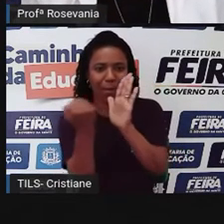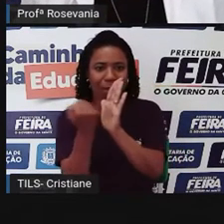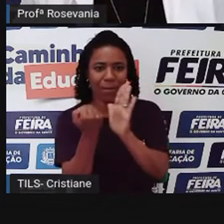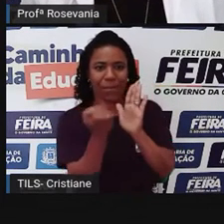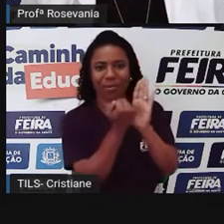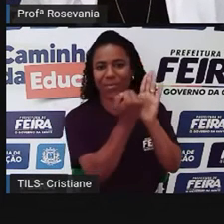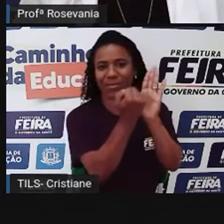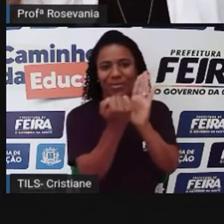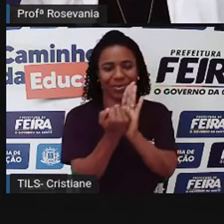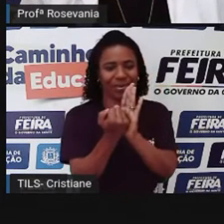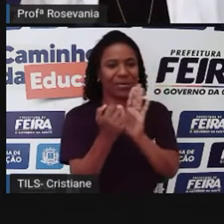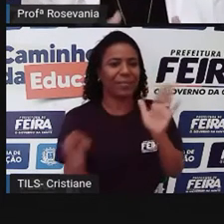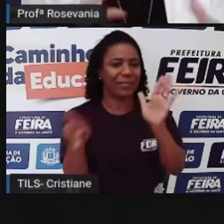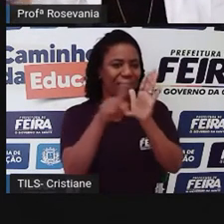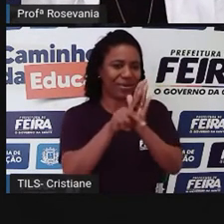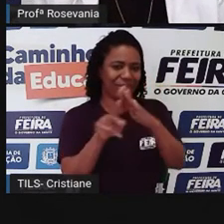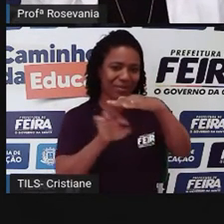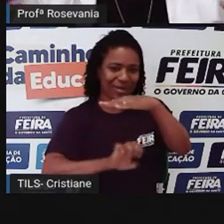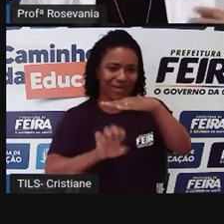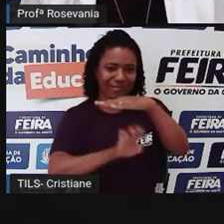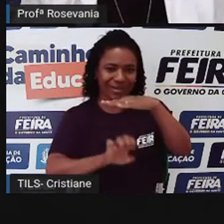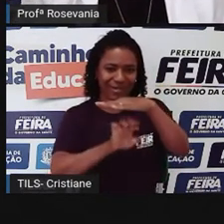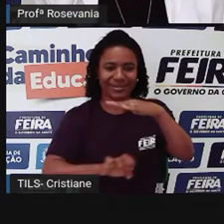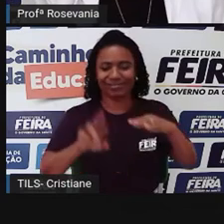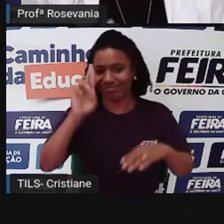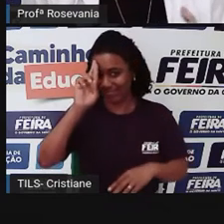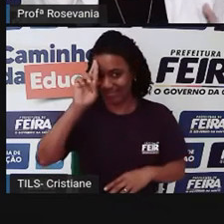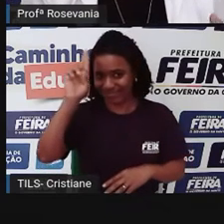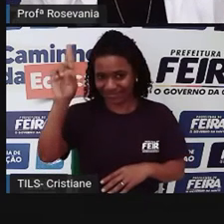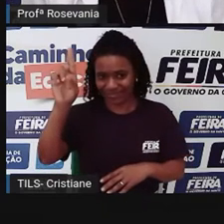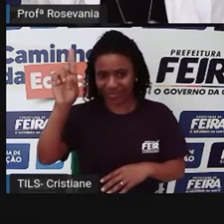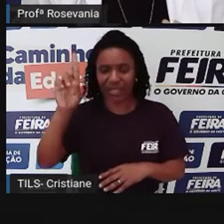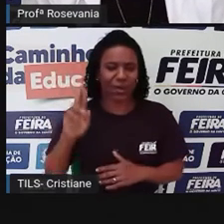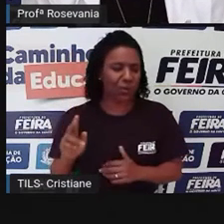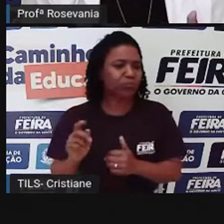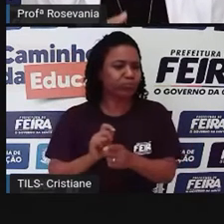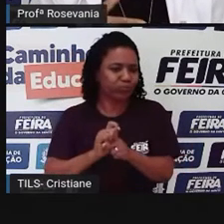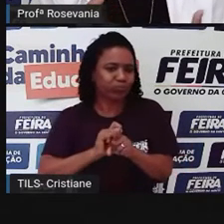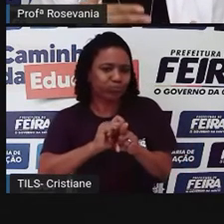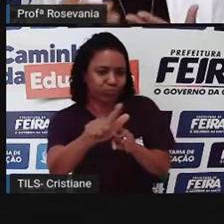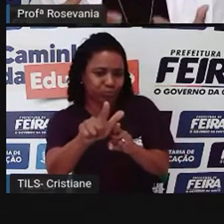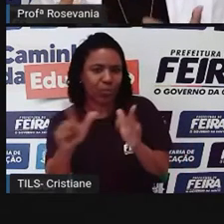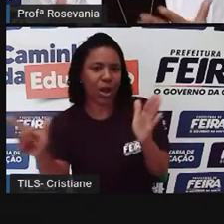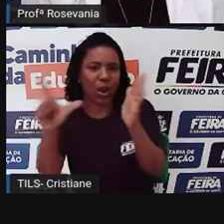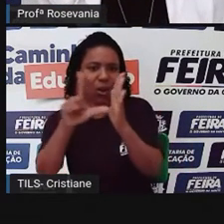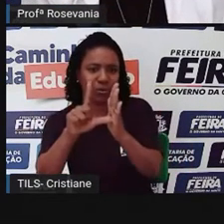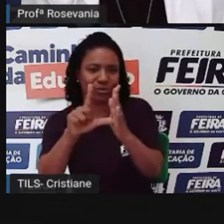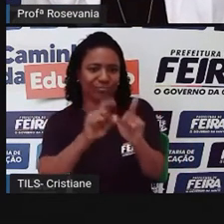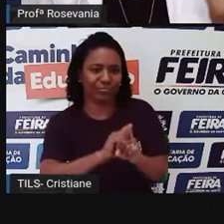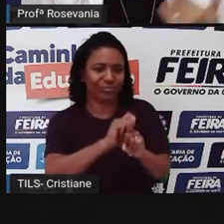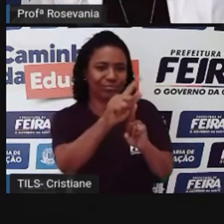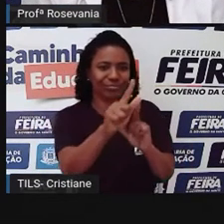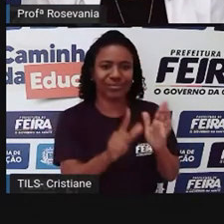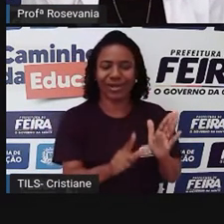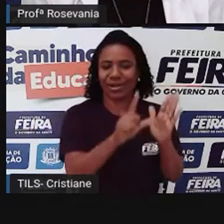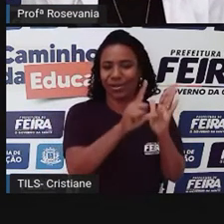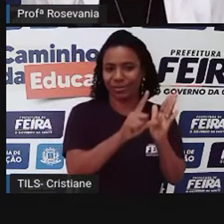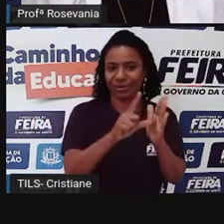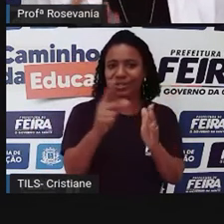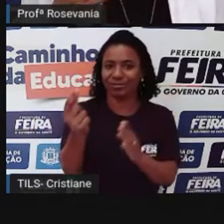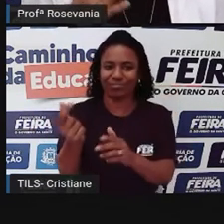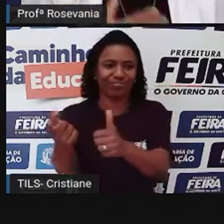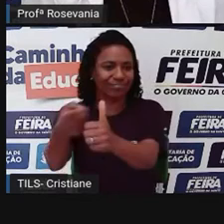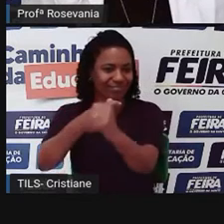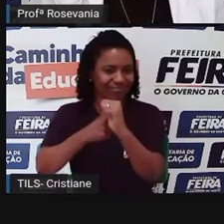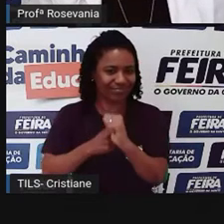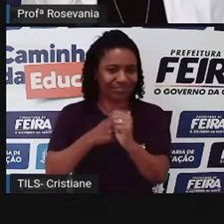original, mas, é o meu espaço ali, eu, né, vamos dizer assim, comprei o direito momentaneamente pra poder usar isso.